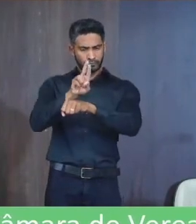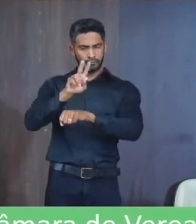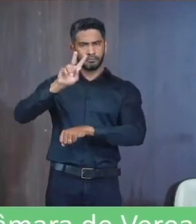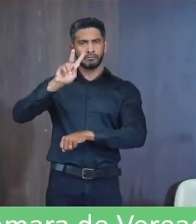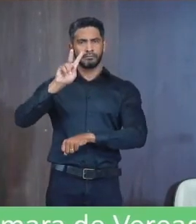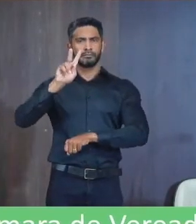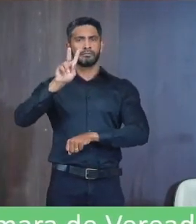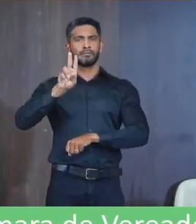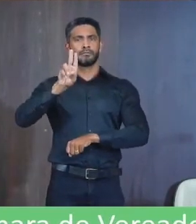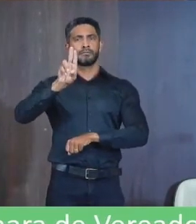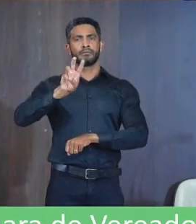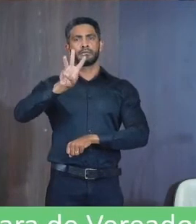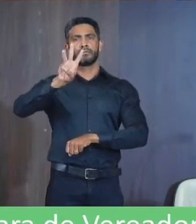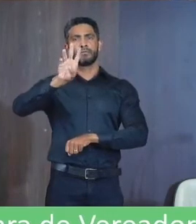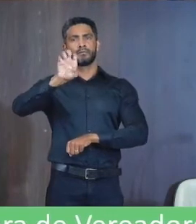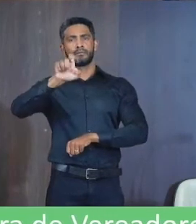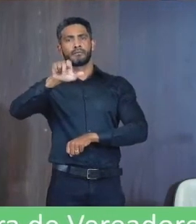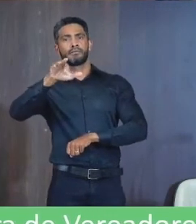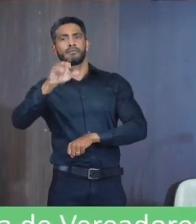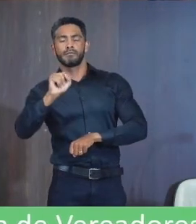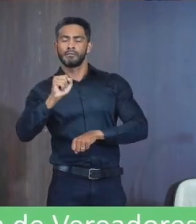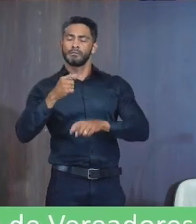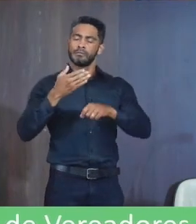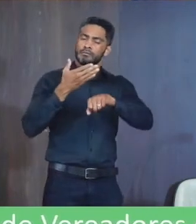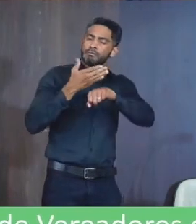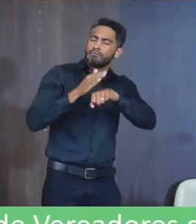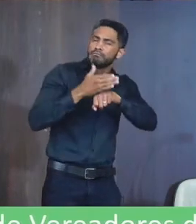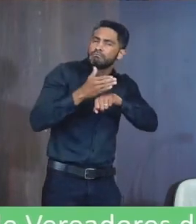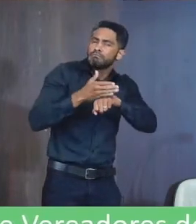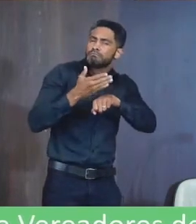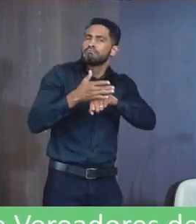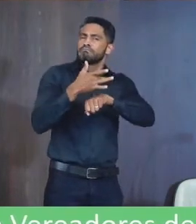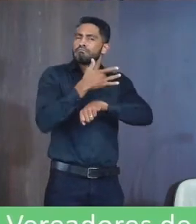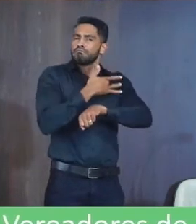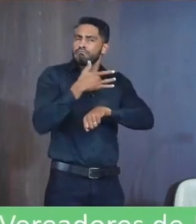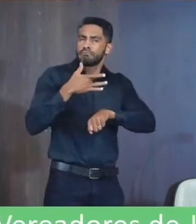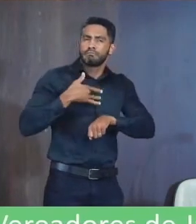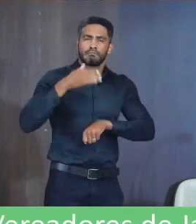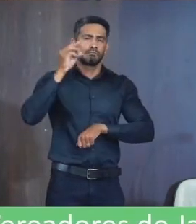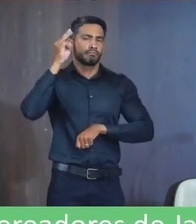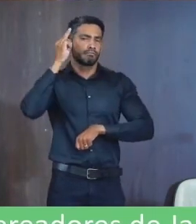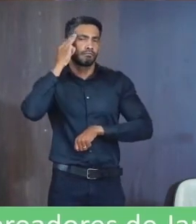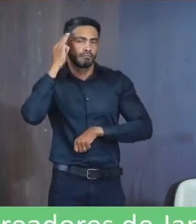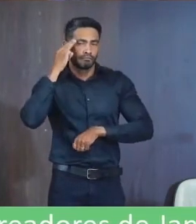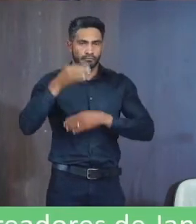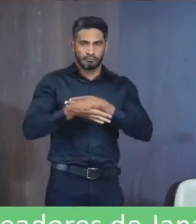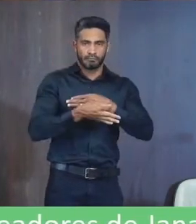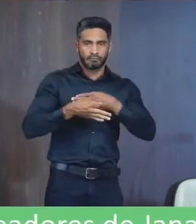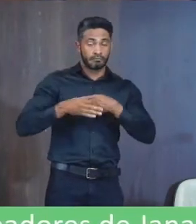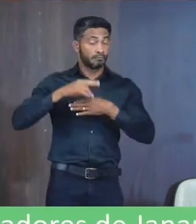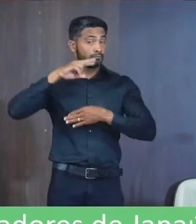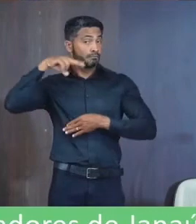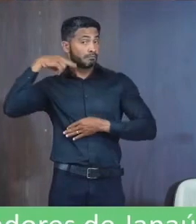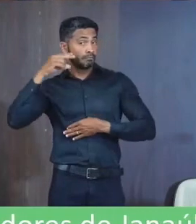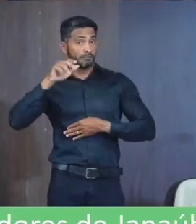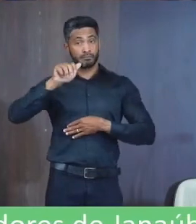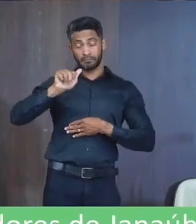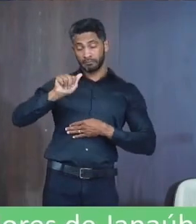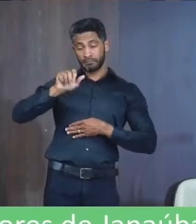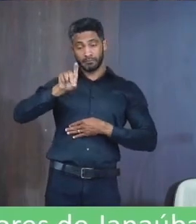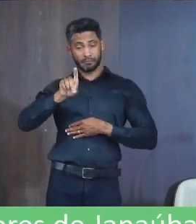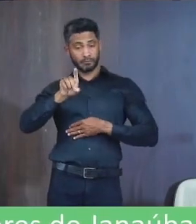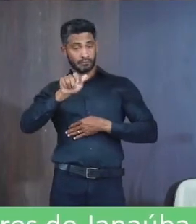De Boas Práticas em Saúde Mental E da Outras Providências De Autoria do Vereador Adauri Soares